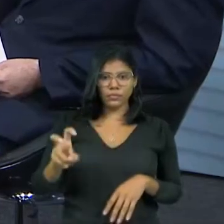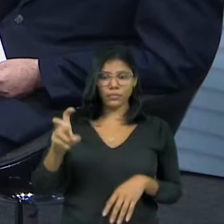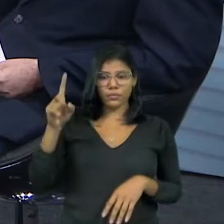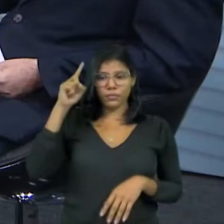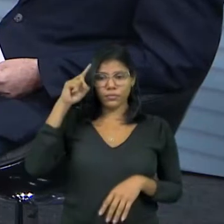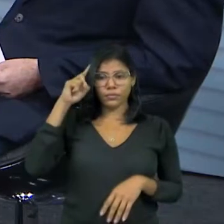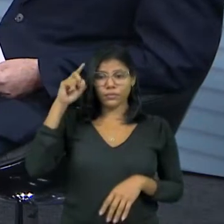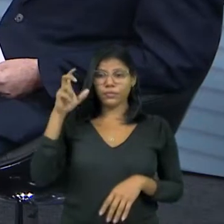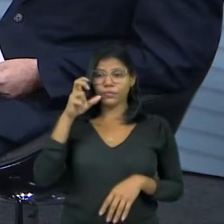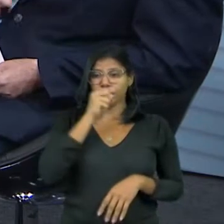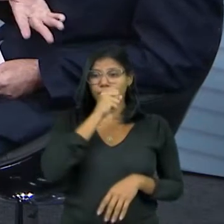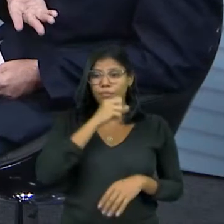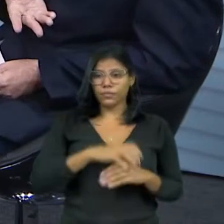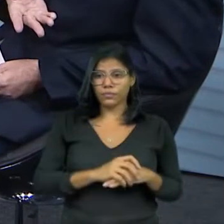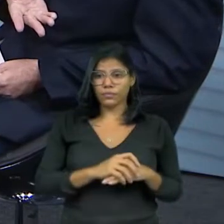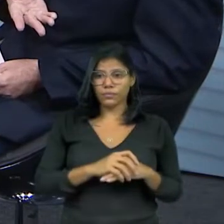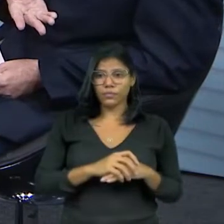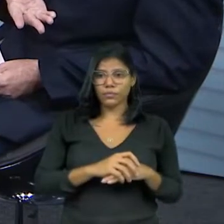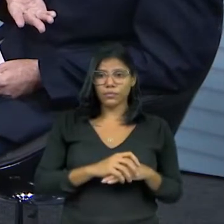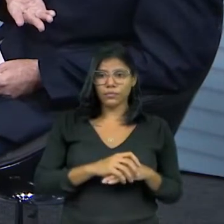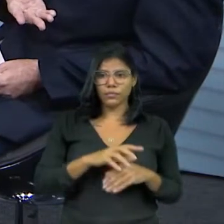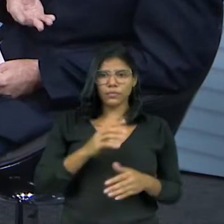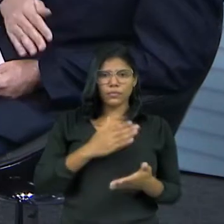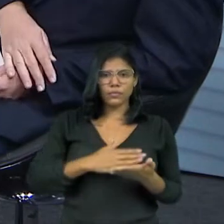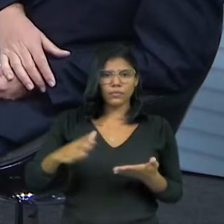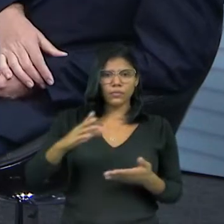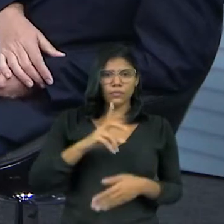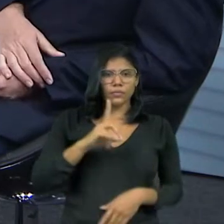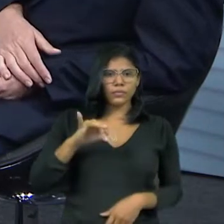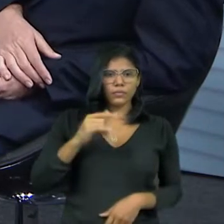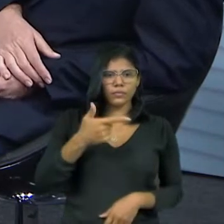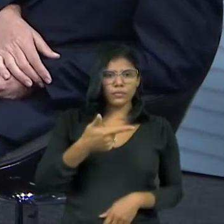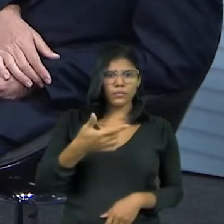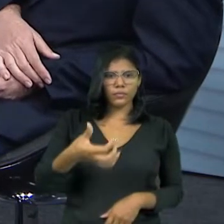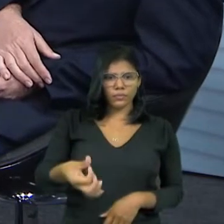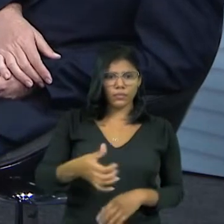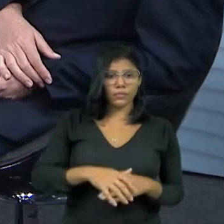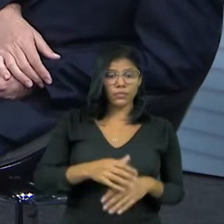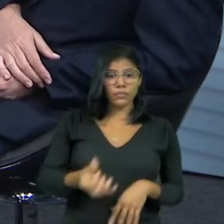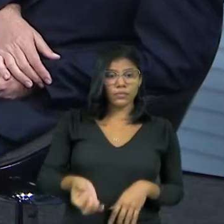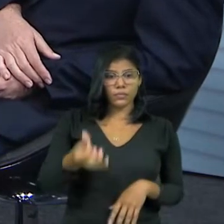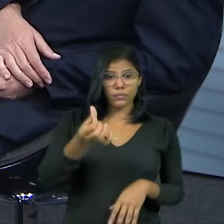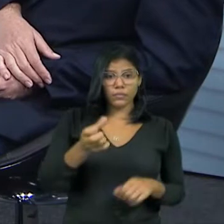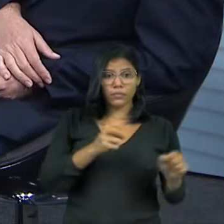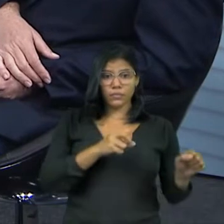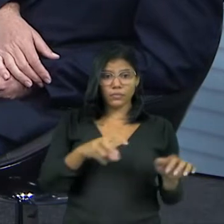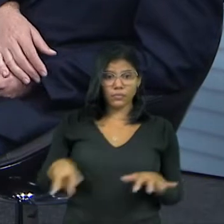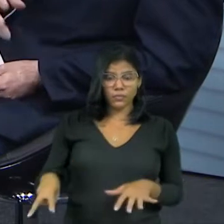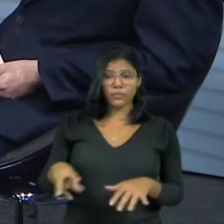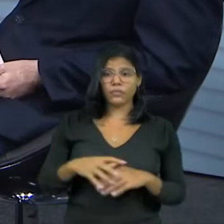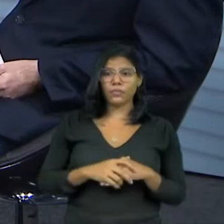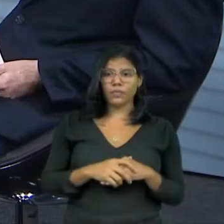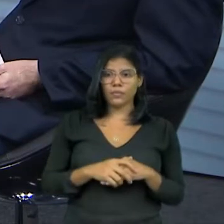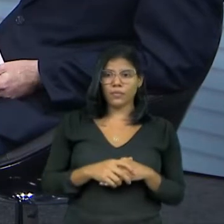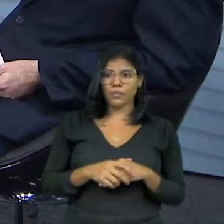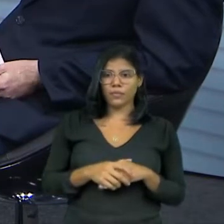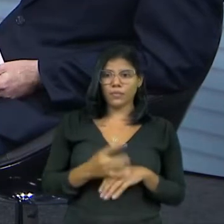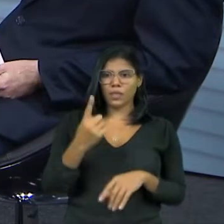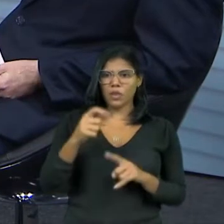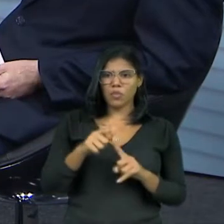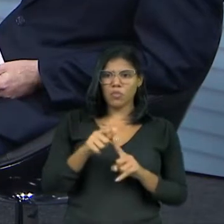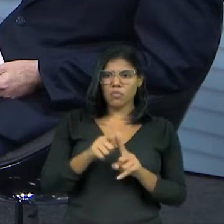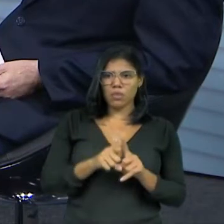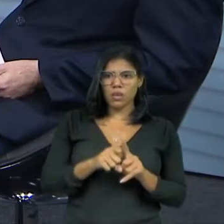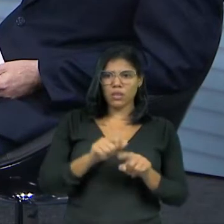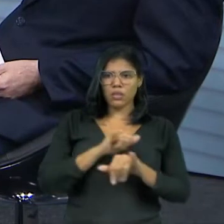Muito rápido. O programa eleitoral começa dia 26. É, são seis semanas para a campanha. seja, praticamente um mês de